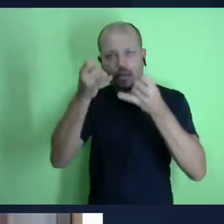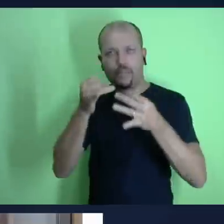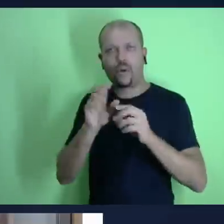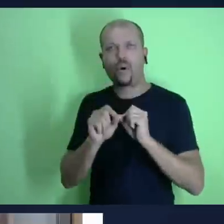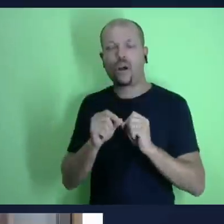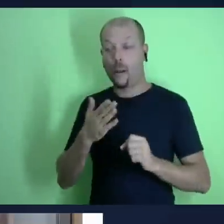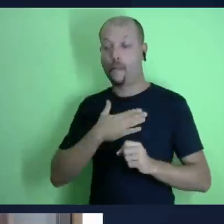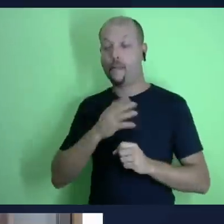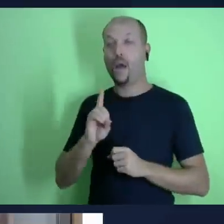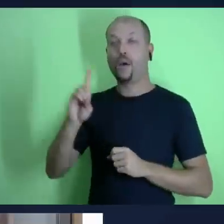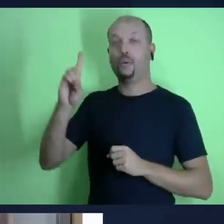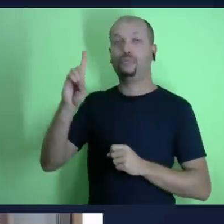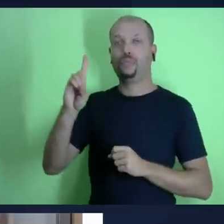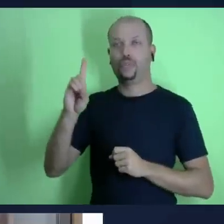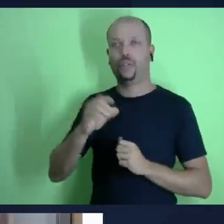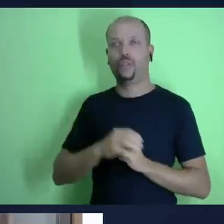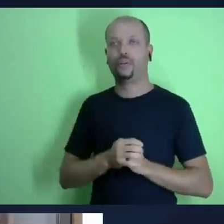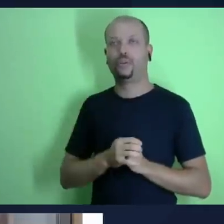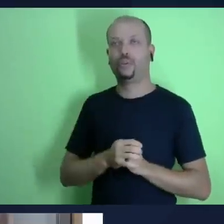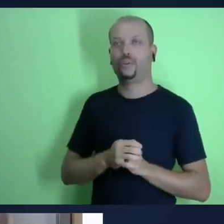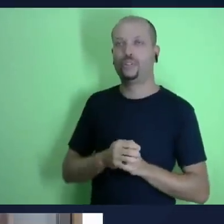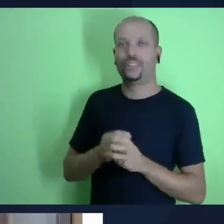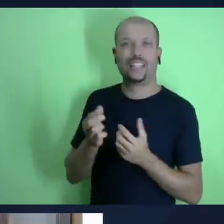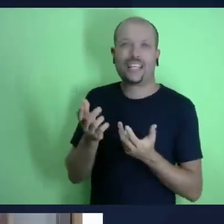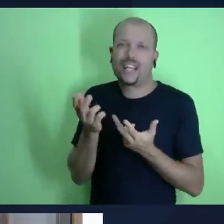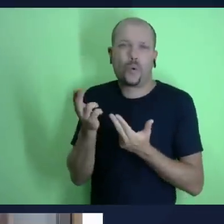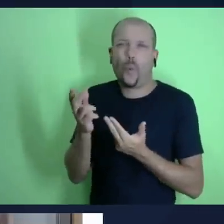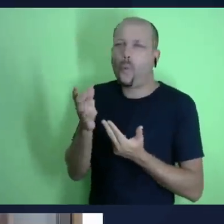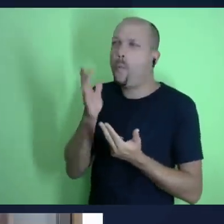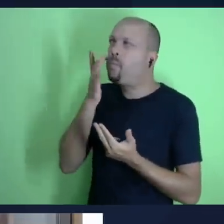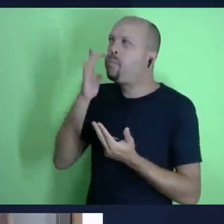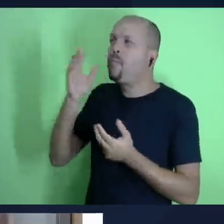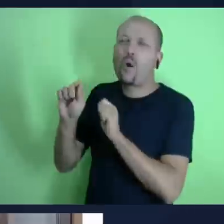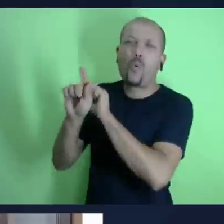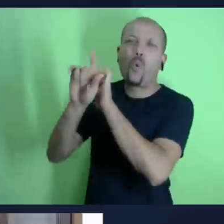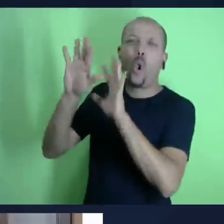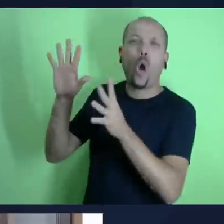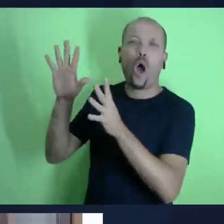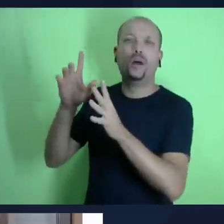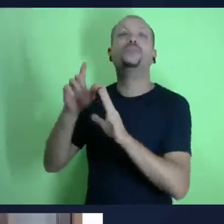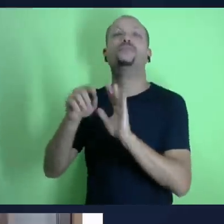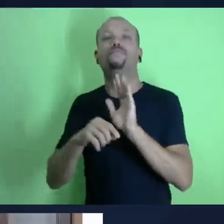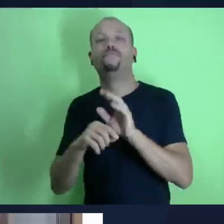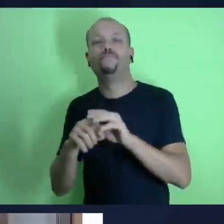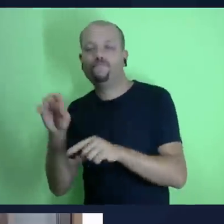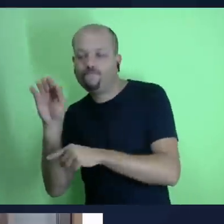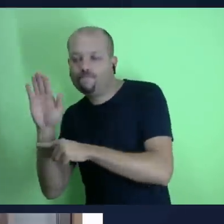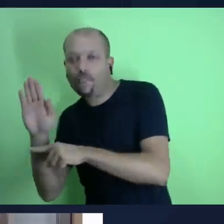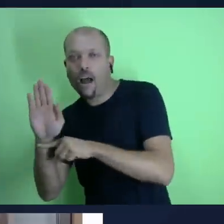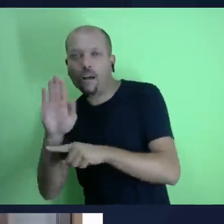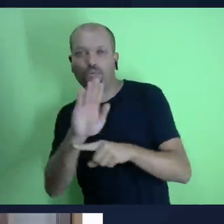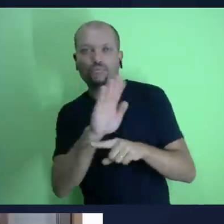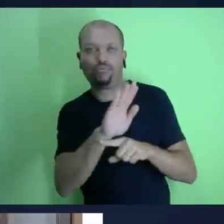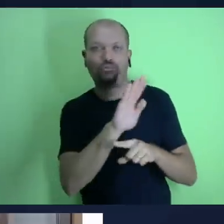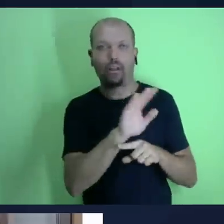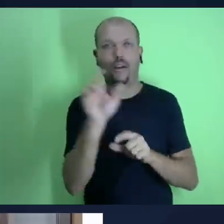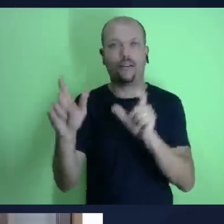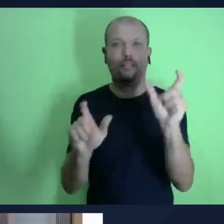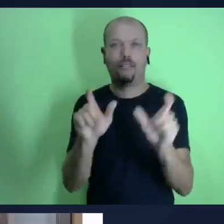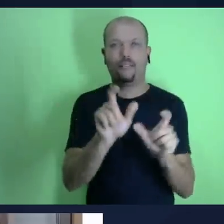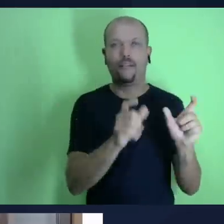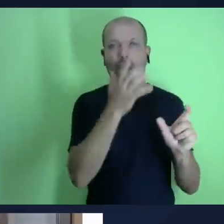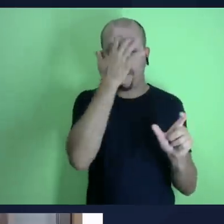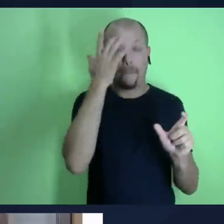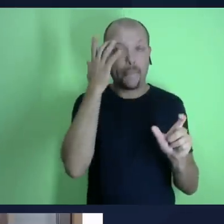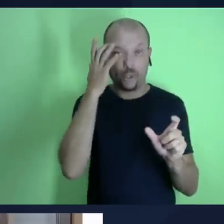vossas necessidades então a gente vê o céu inteiro trabalhando em nosso favor